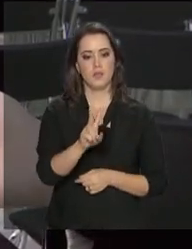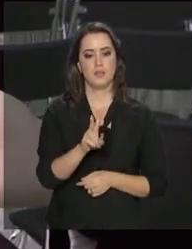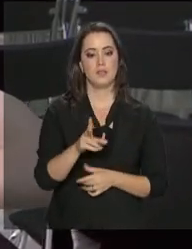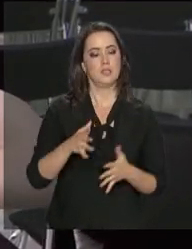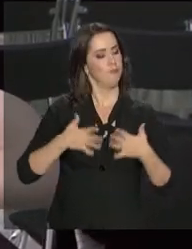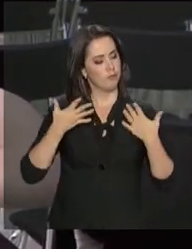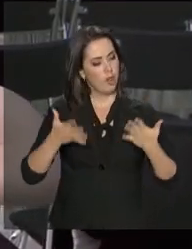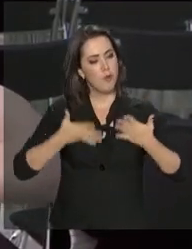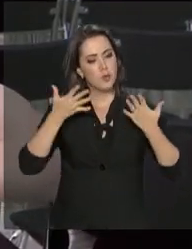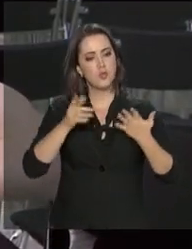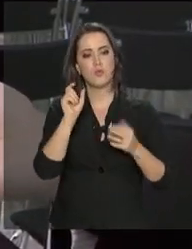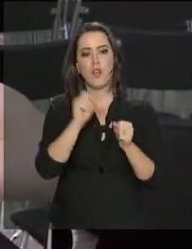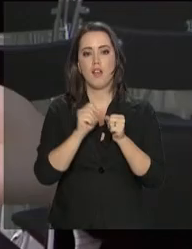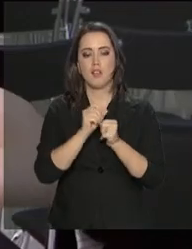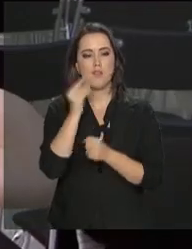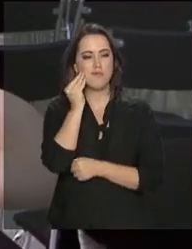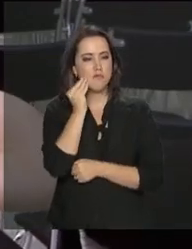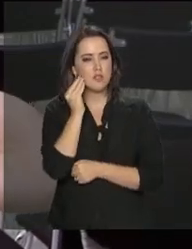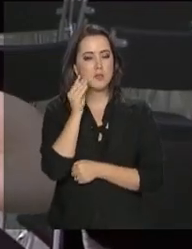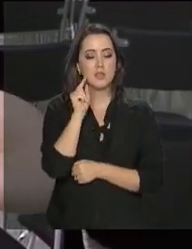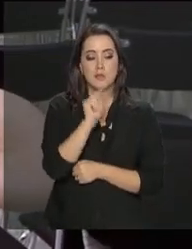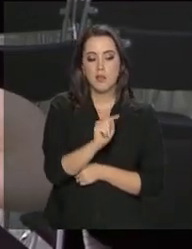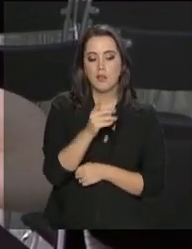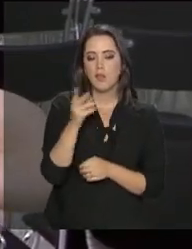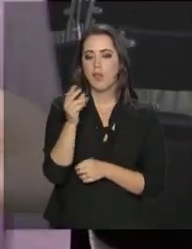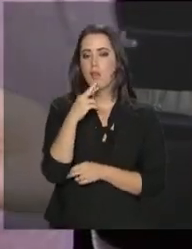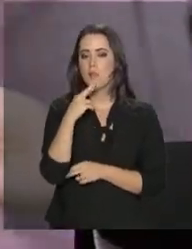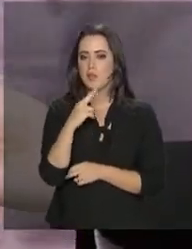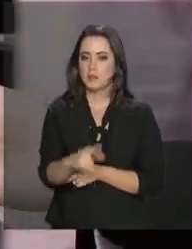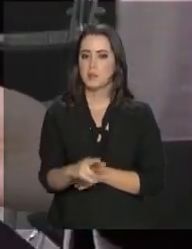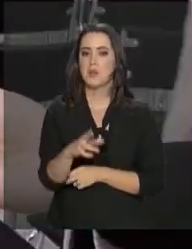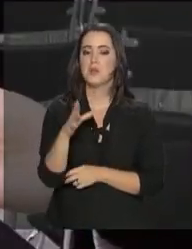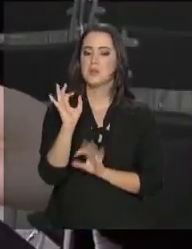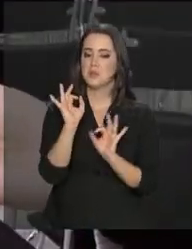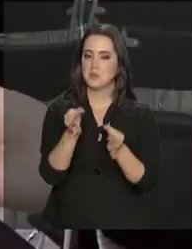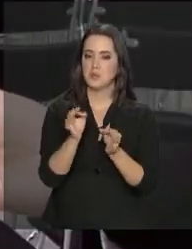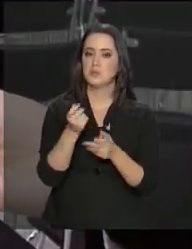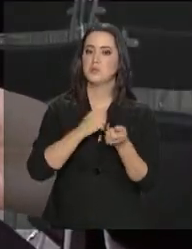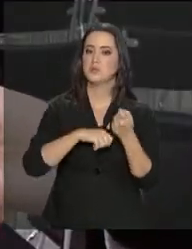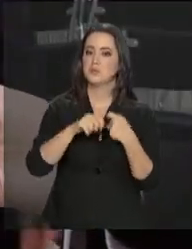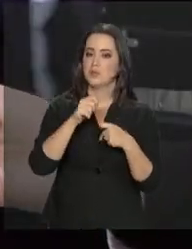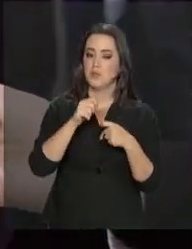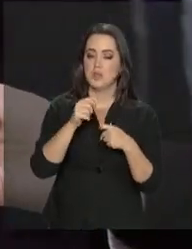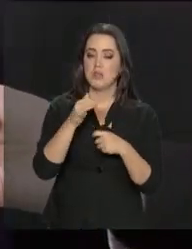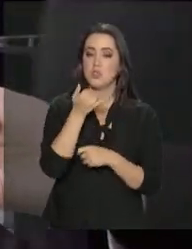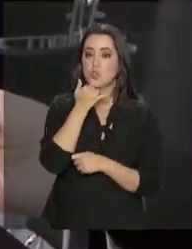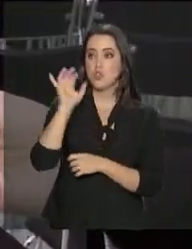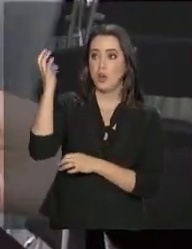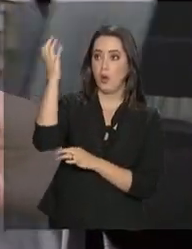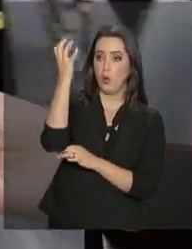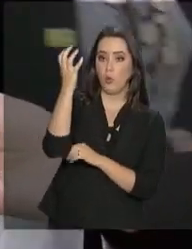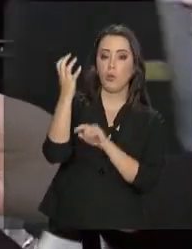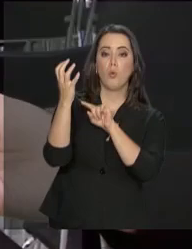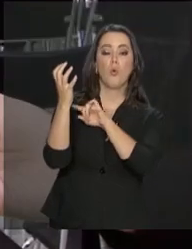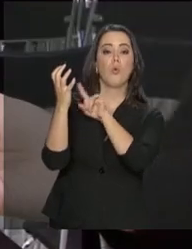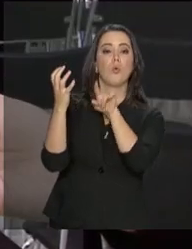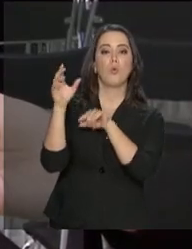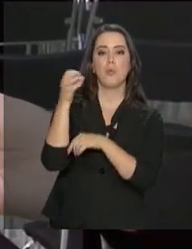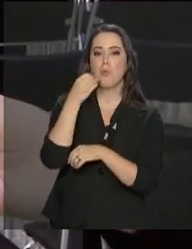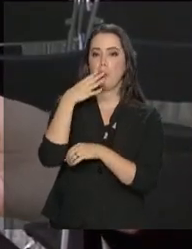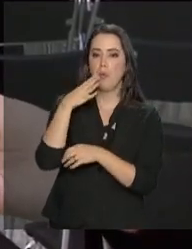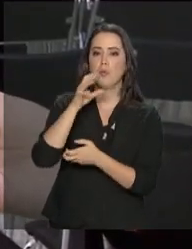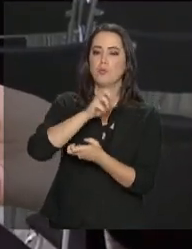muito motivada a tentar propor uma solução realmente ecológica, ambientalmente